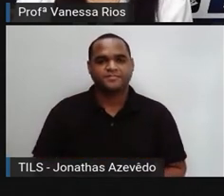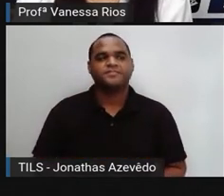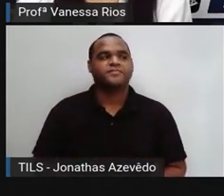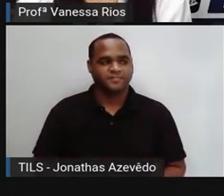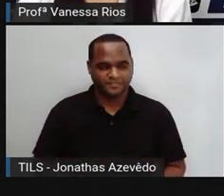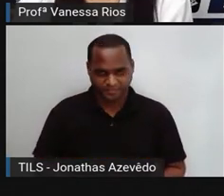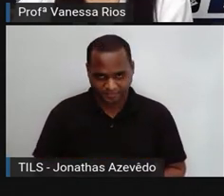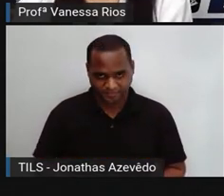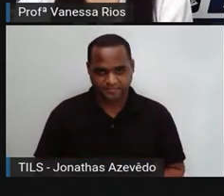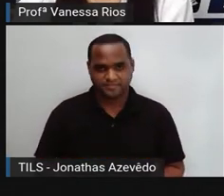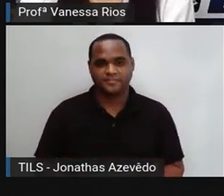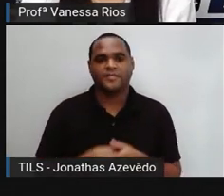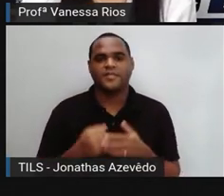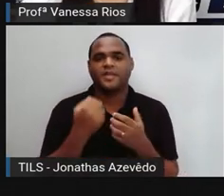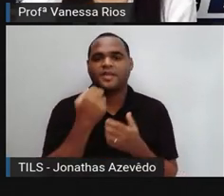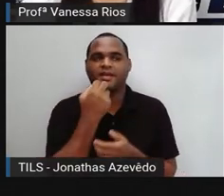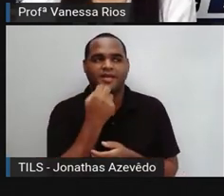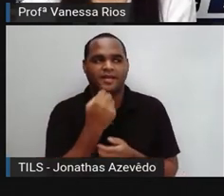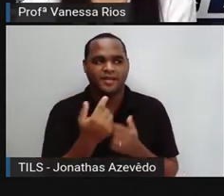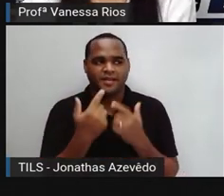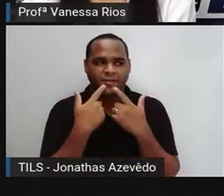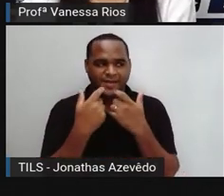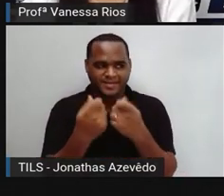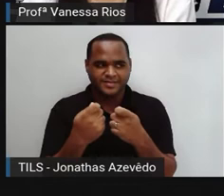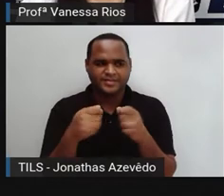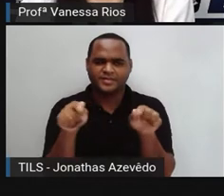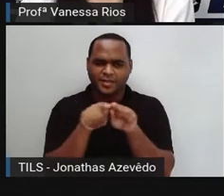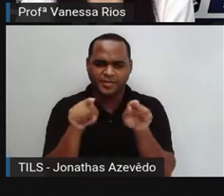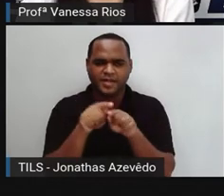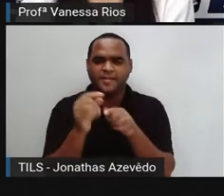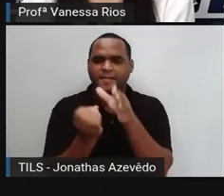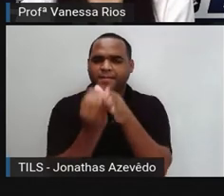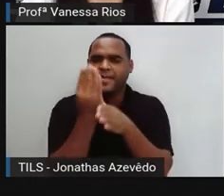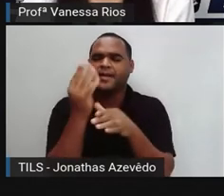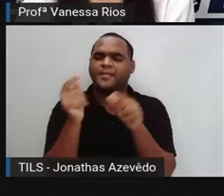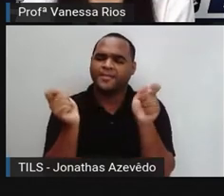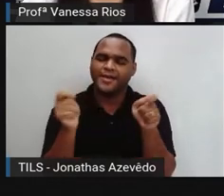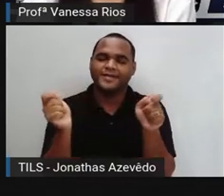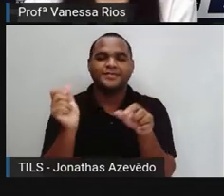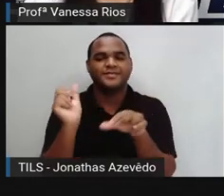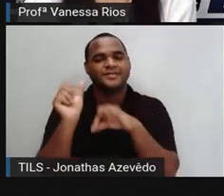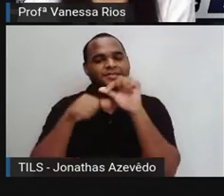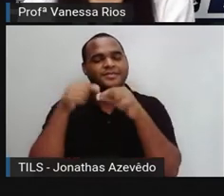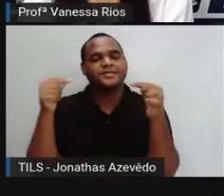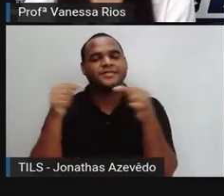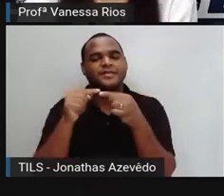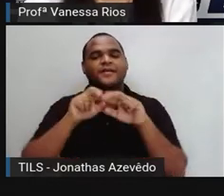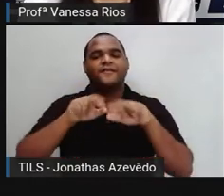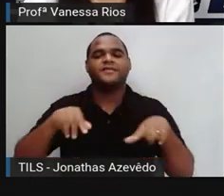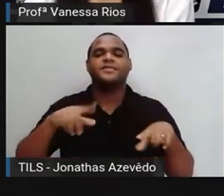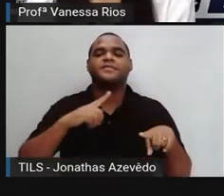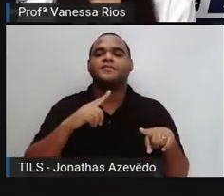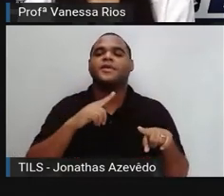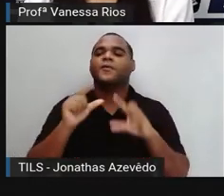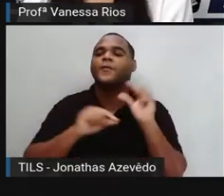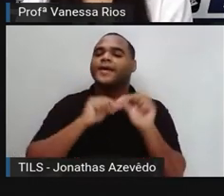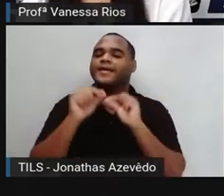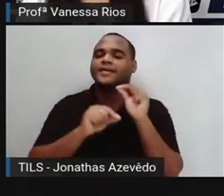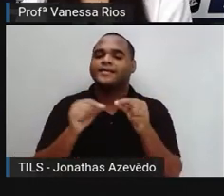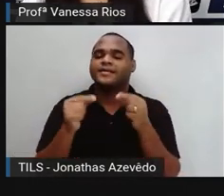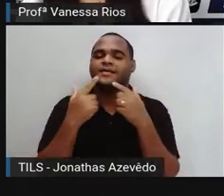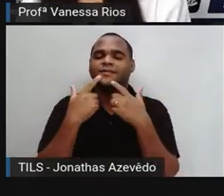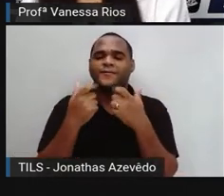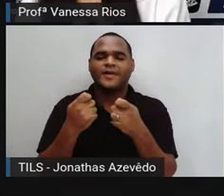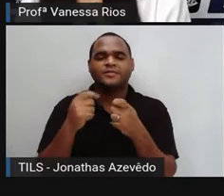E aí, a linguagem também pode aparecer de forma mista. Quando a gente vê mista, a gente já lembra logo da palavra